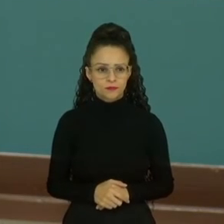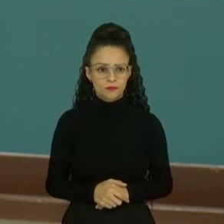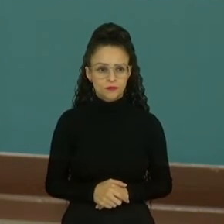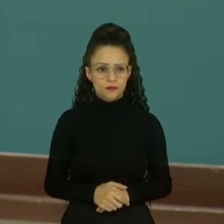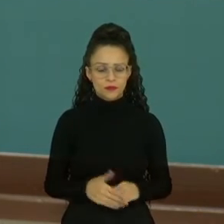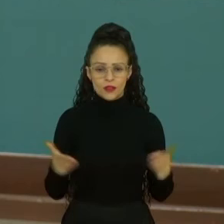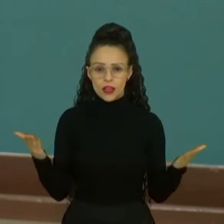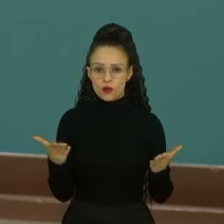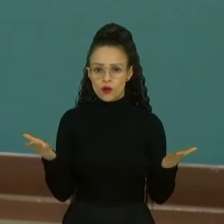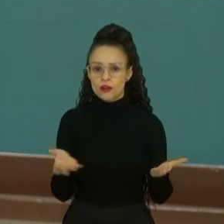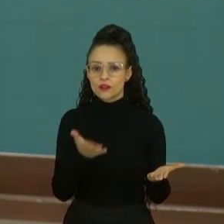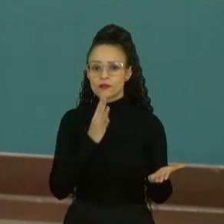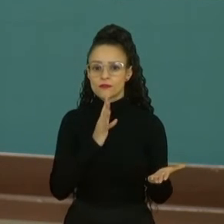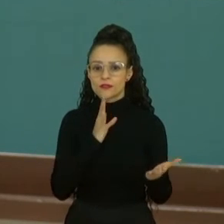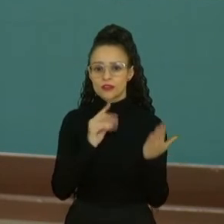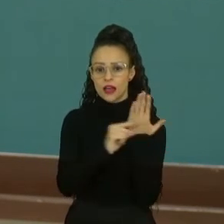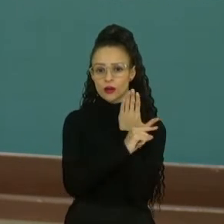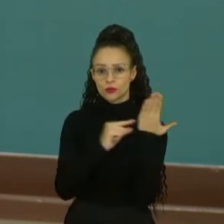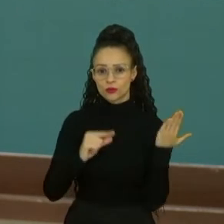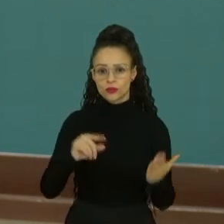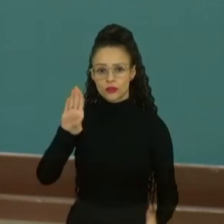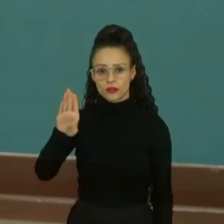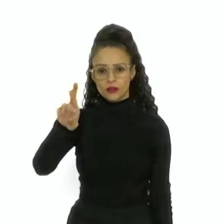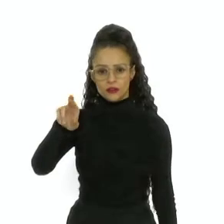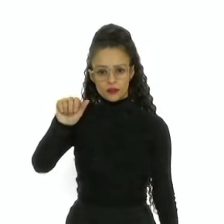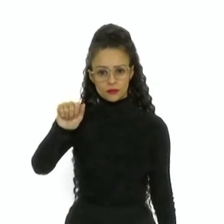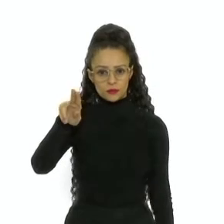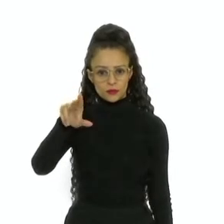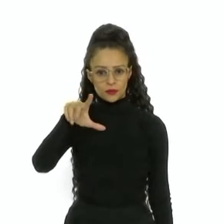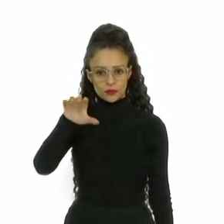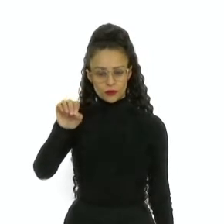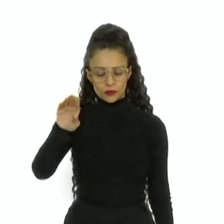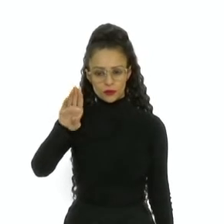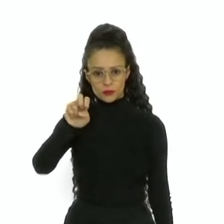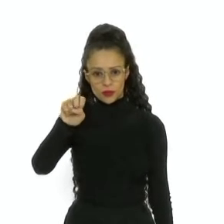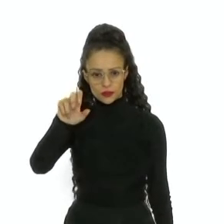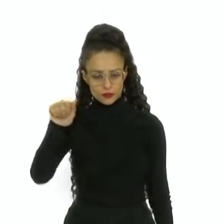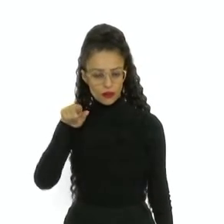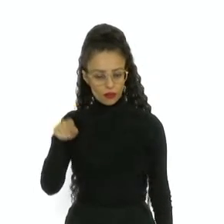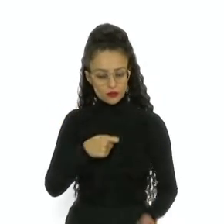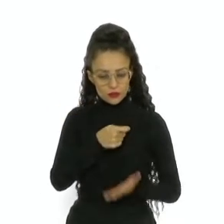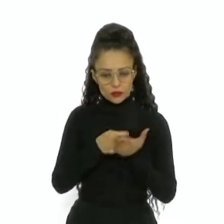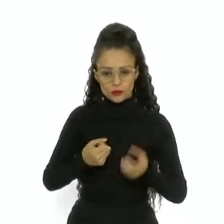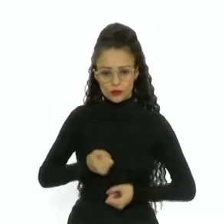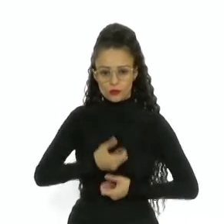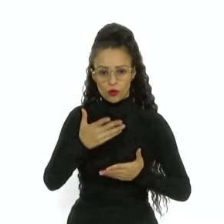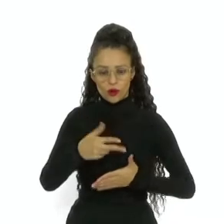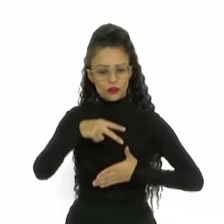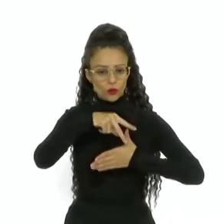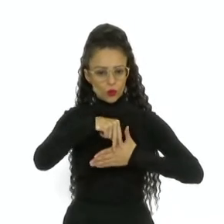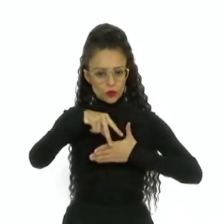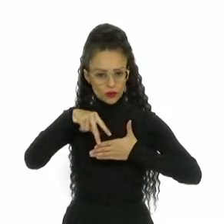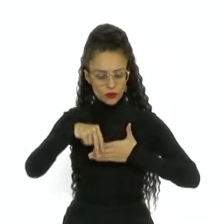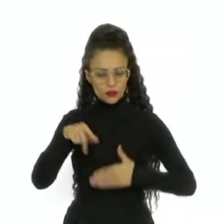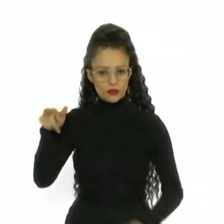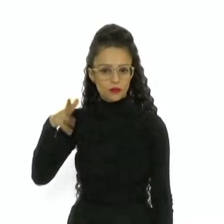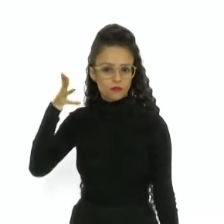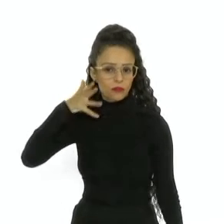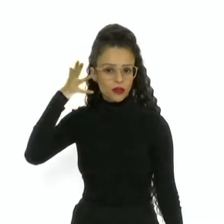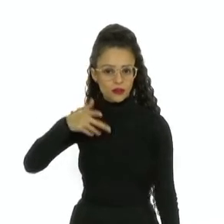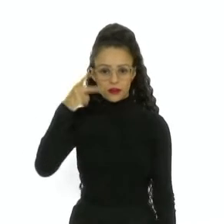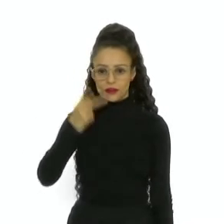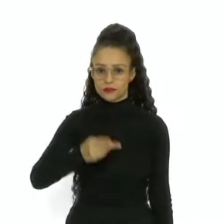Agora vamos conhecer o autor. Quem é o autor? Braulio Bessa. Ele é escritor, poeta, cordelista, palestrante